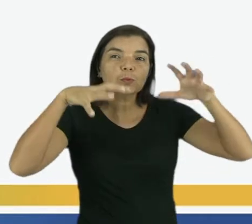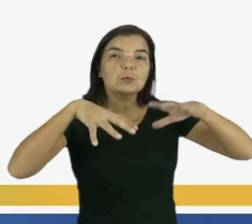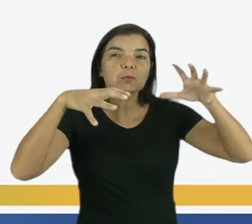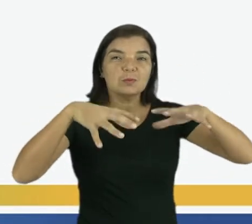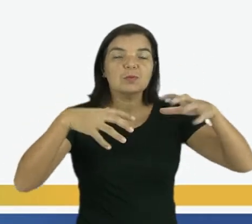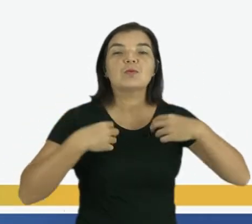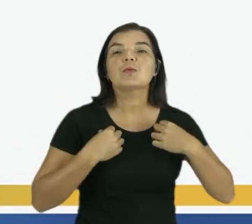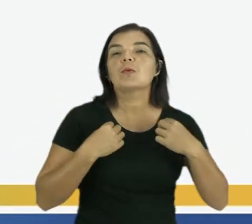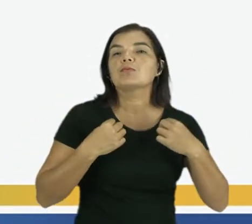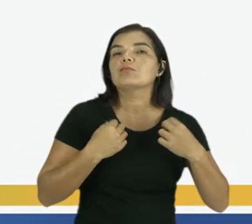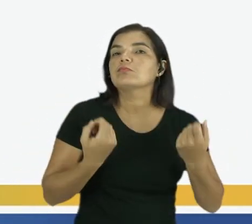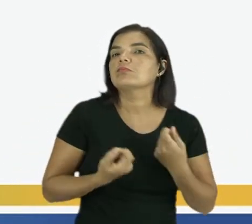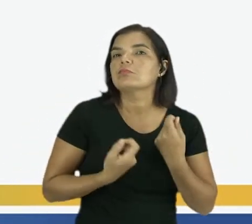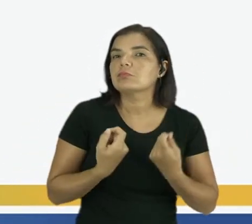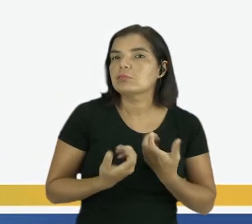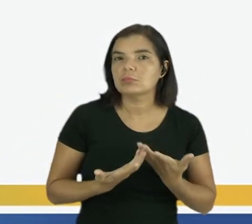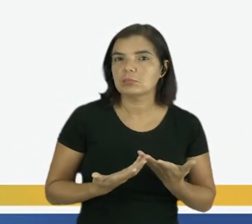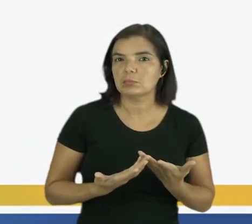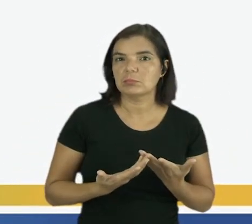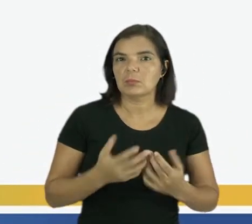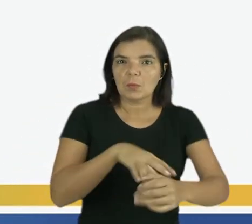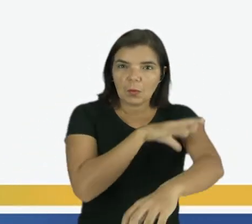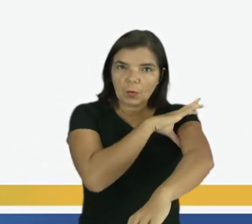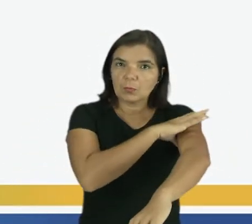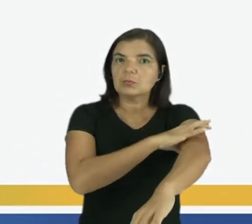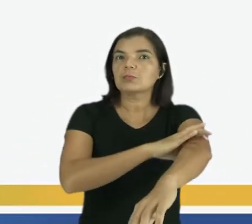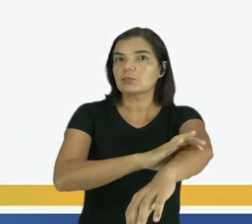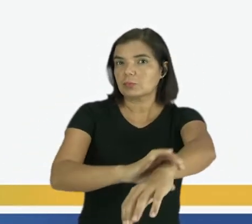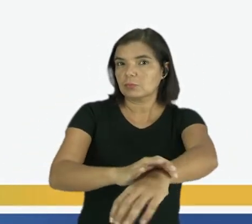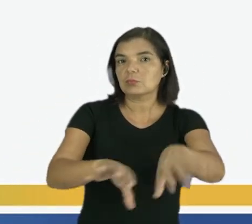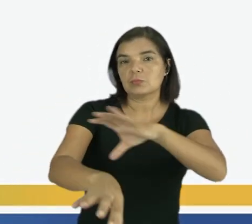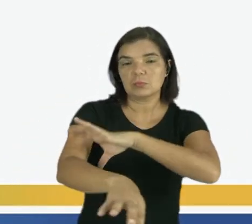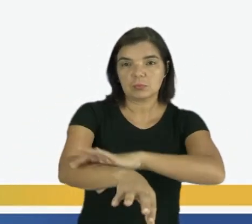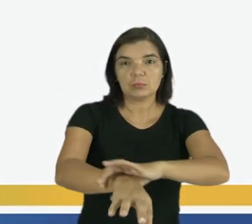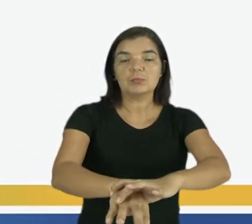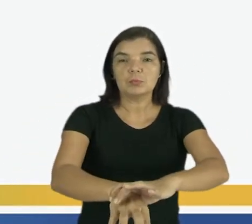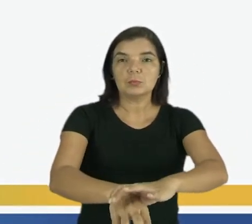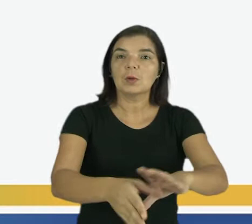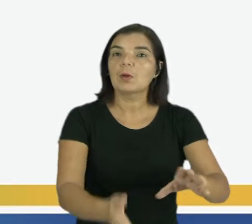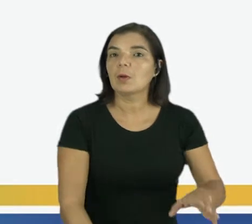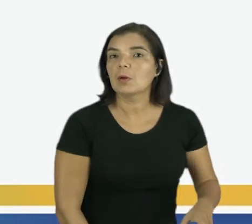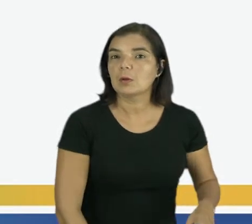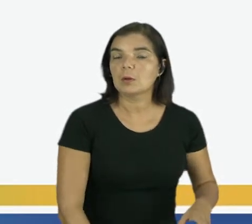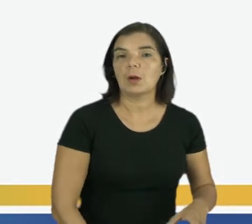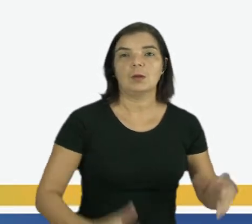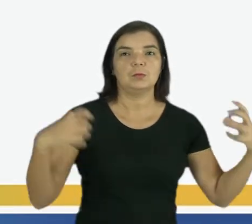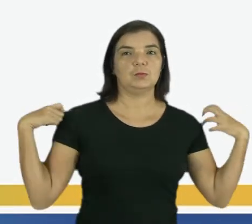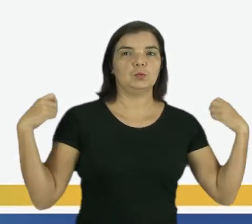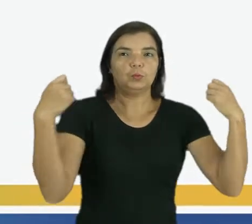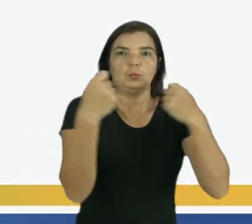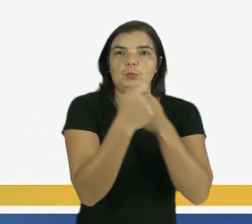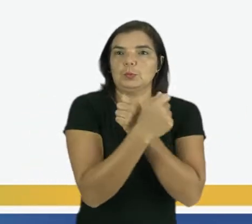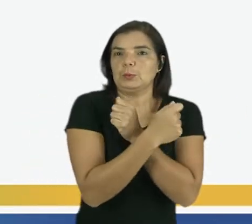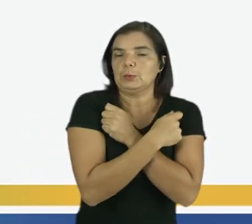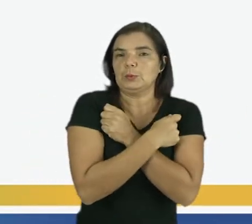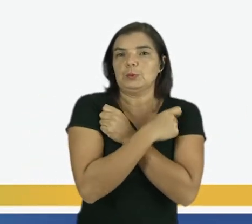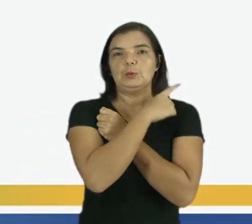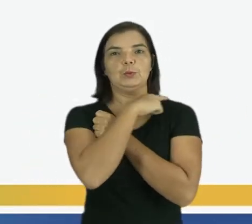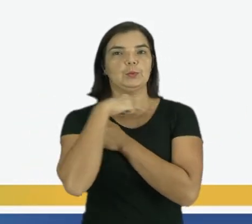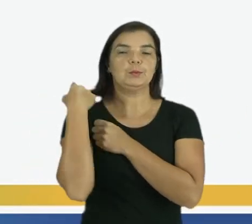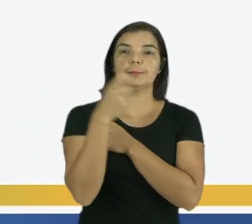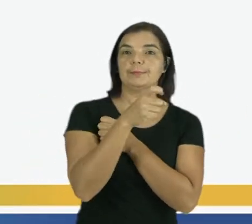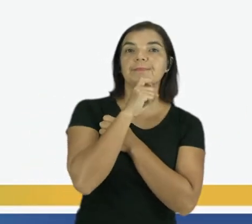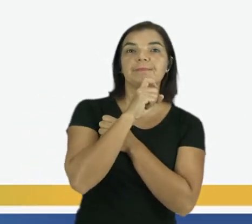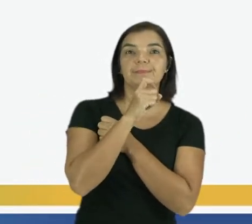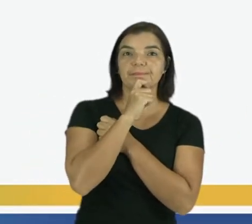veste? De roupas, de mangas compridas, de calça comprida, aqueles casacos, cachecol